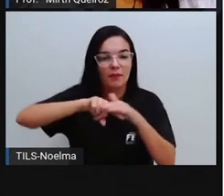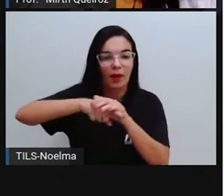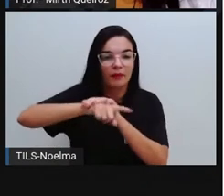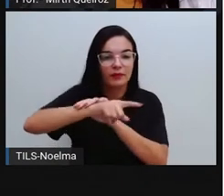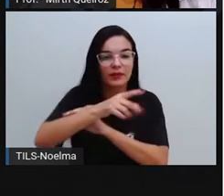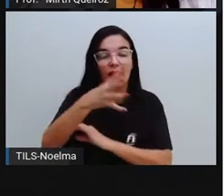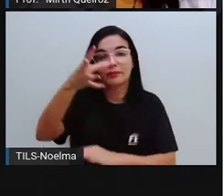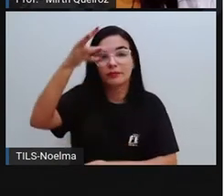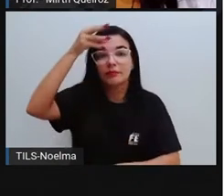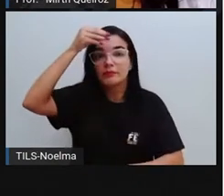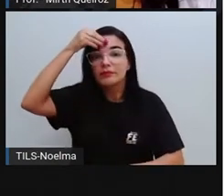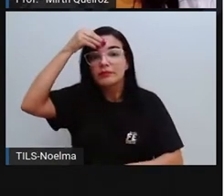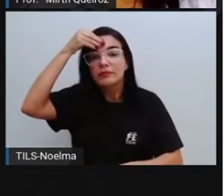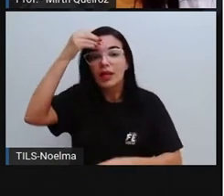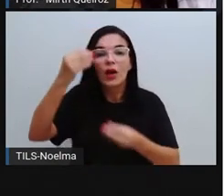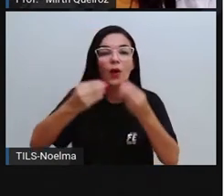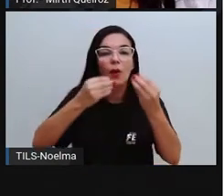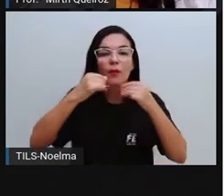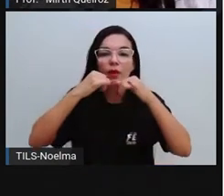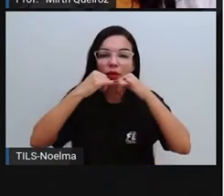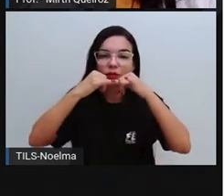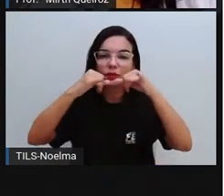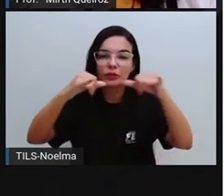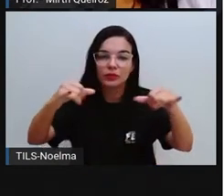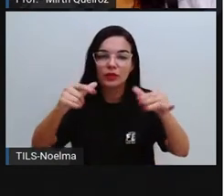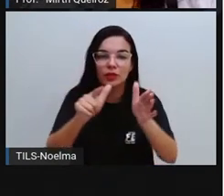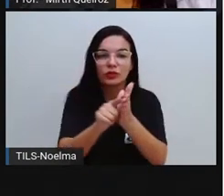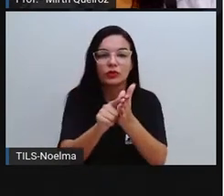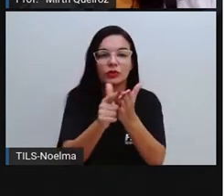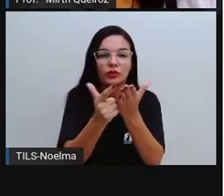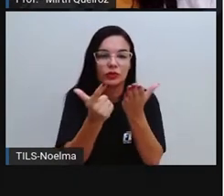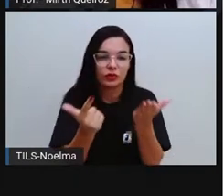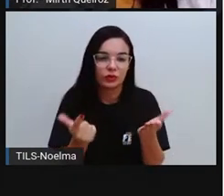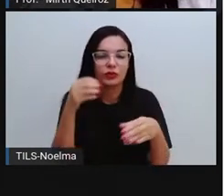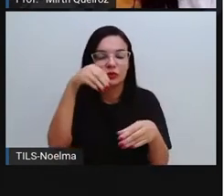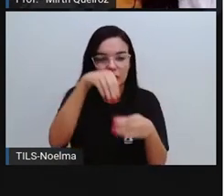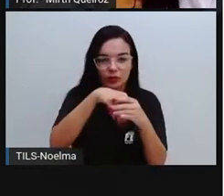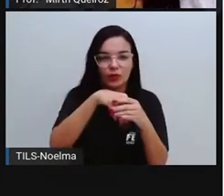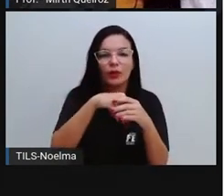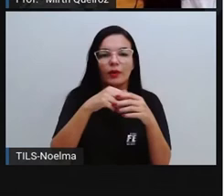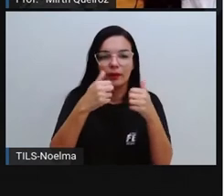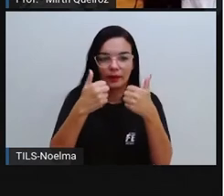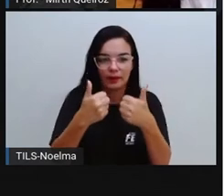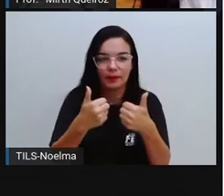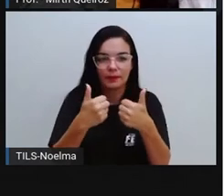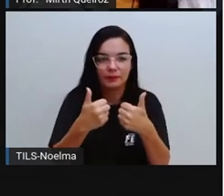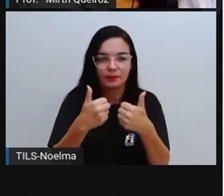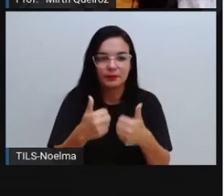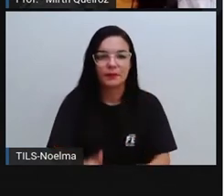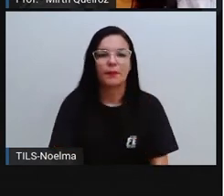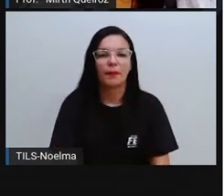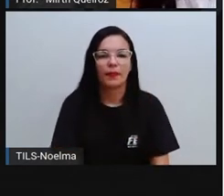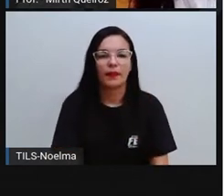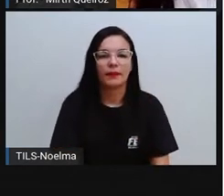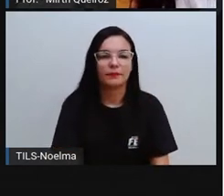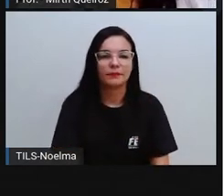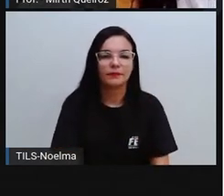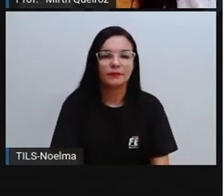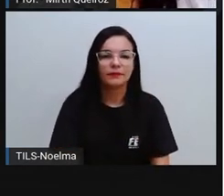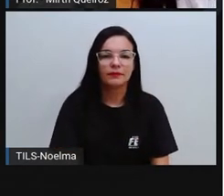entenderem mais sobre a notícia e os outros gêneros que estão presentes aí no jornal. Os gêneros